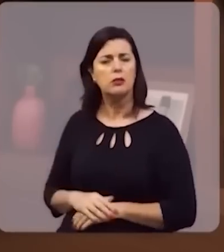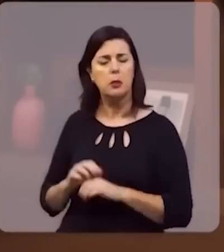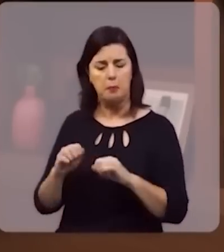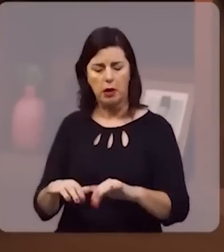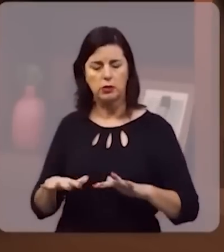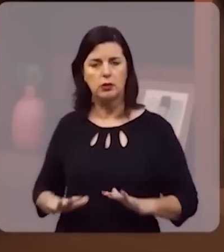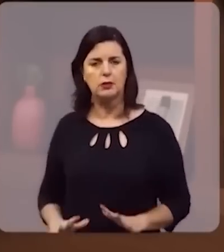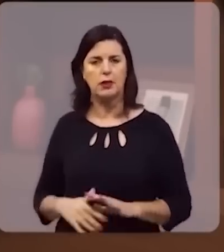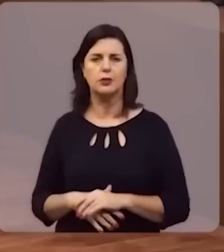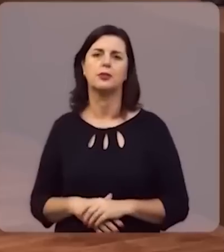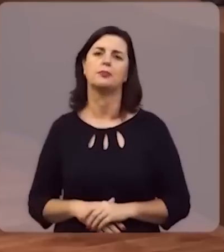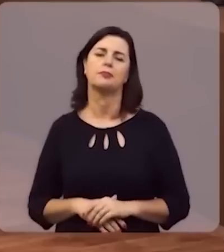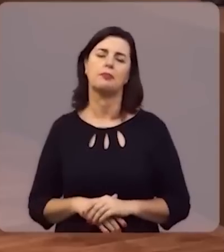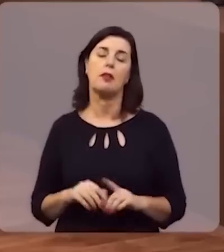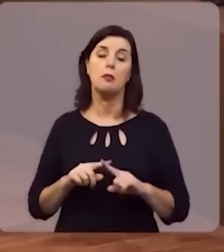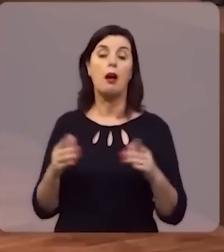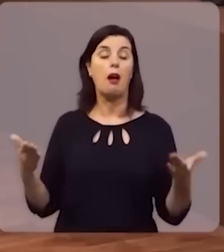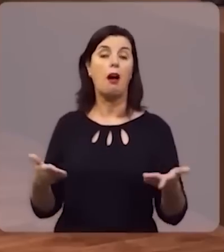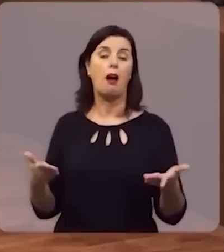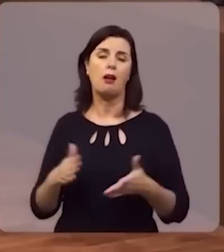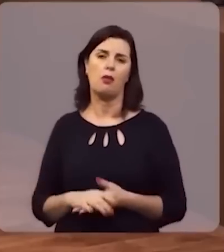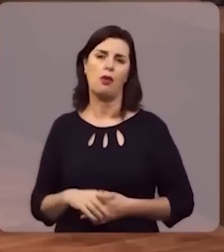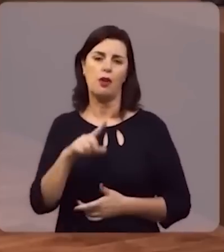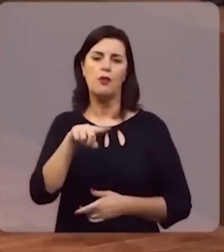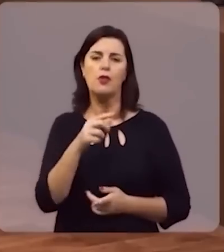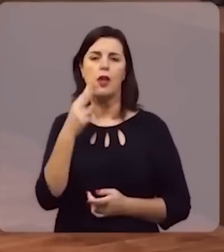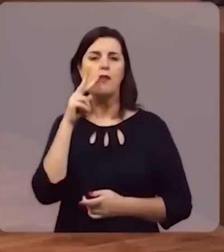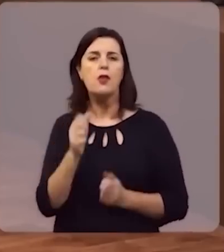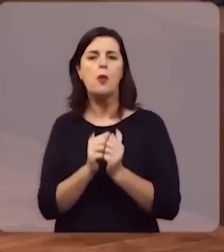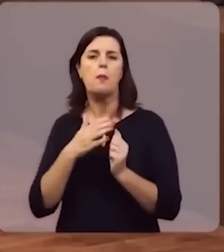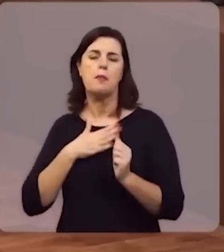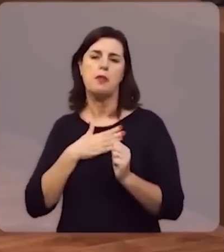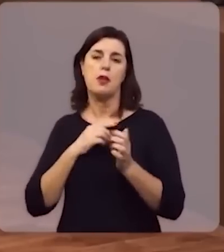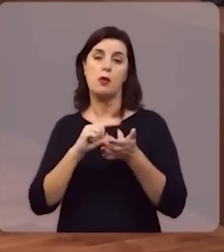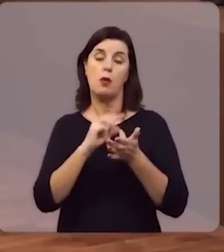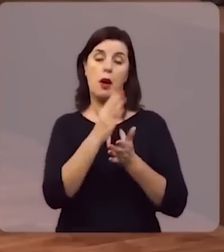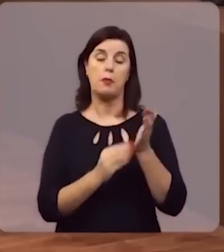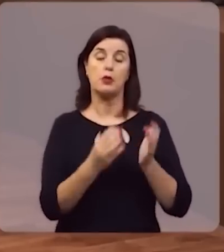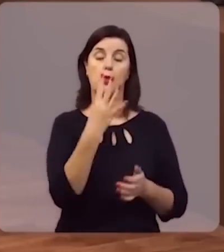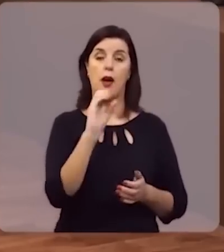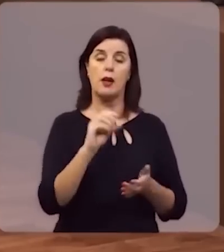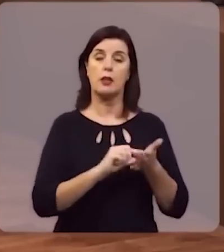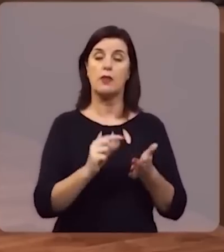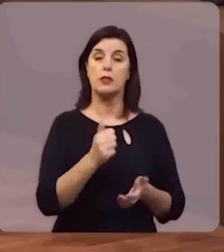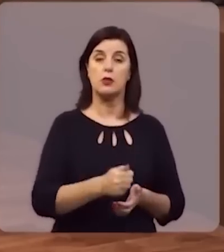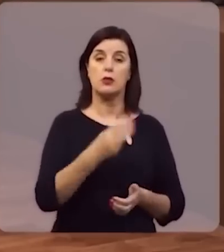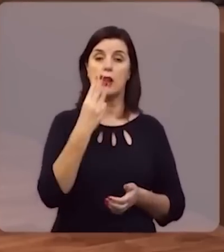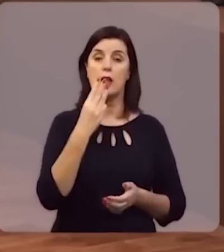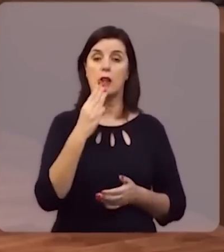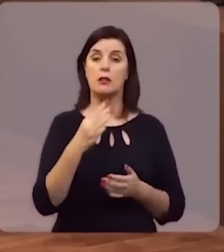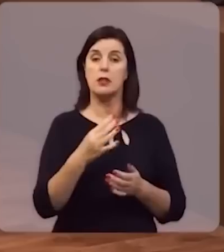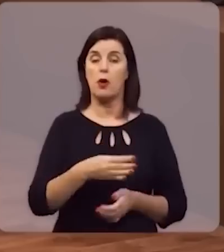majestoso. Mas agora, veja você comigo, no capítulo 40, nos versos 13